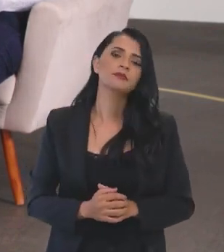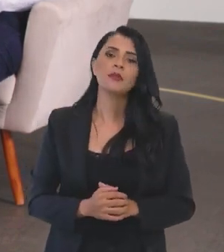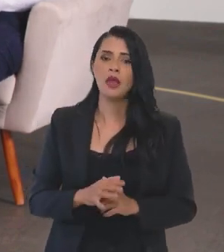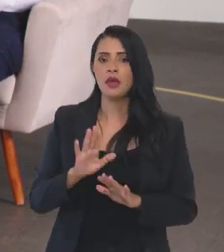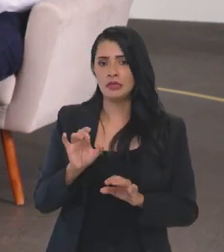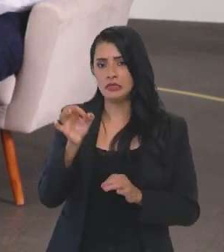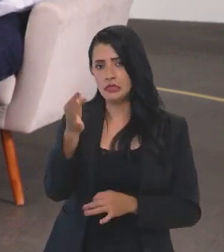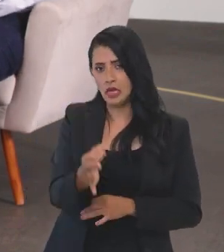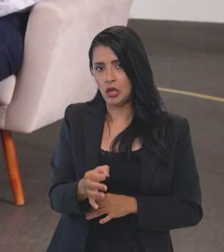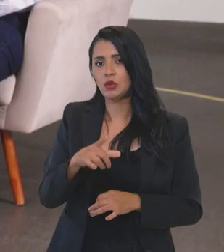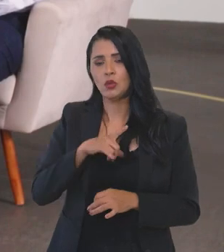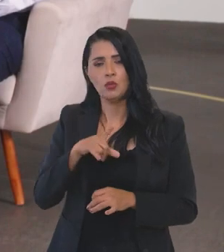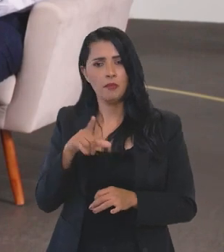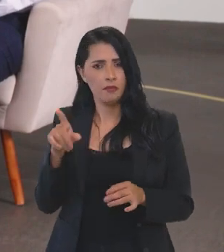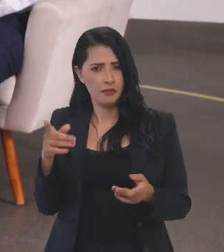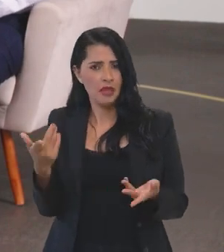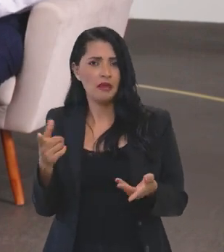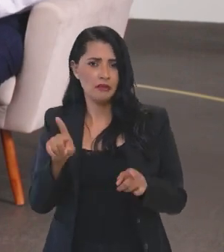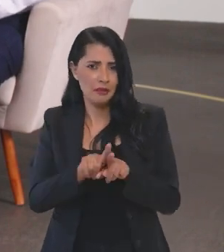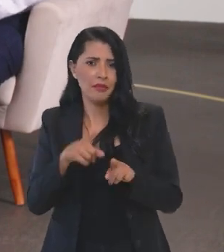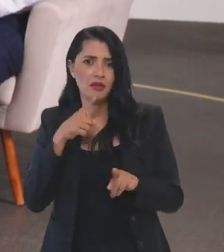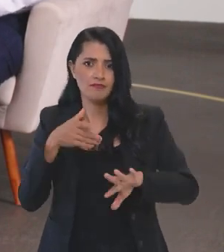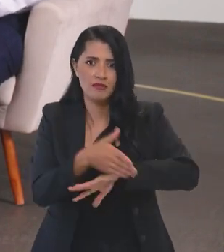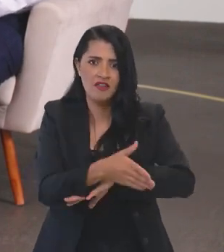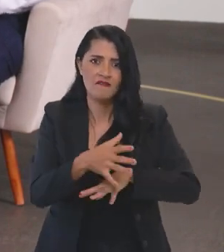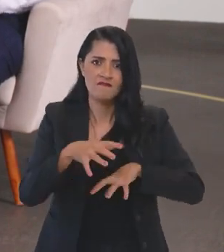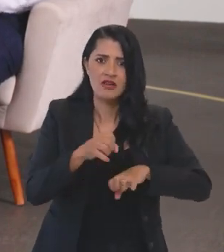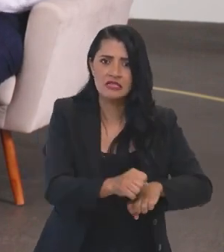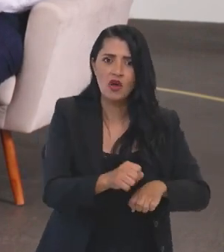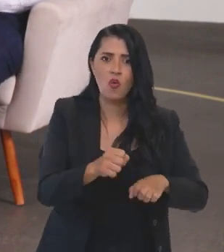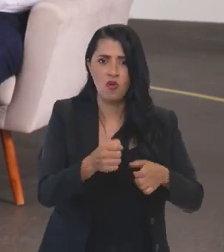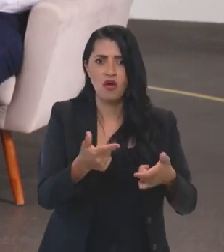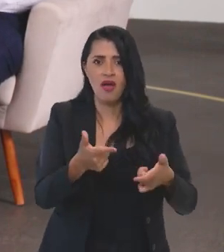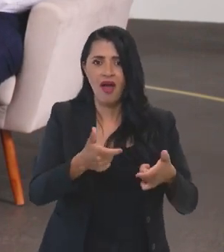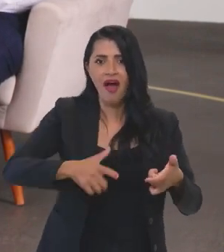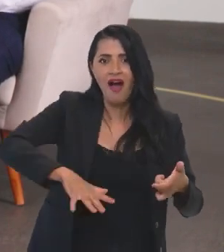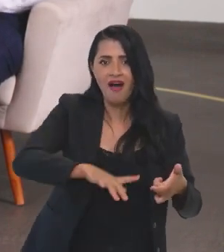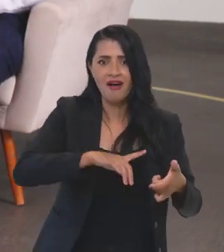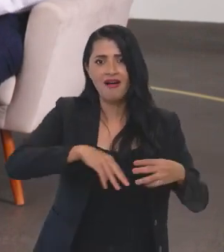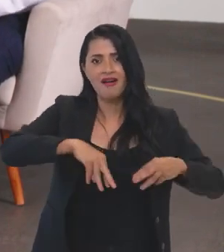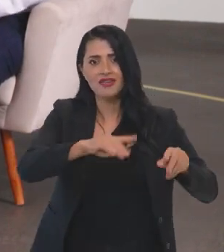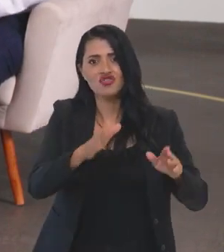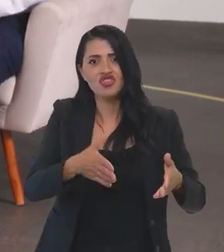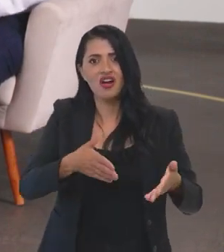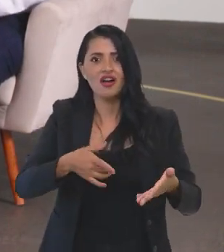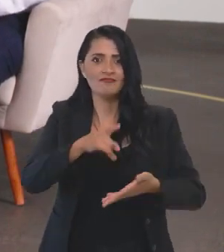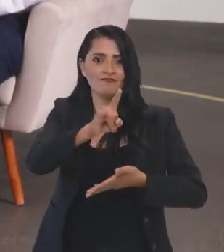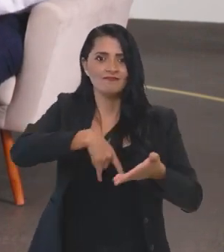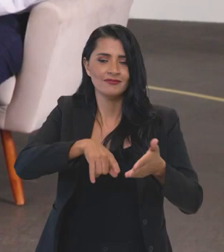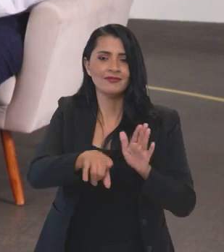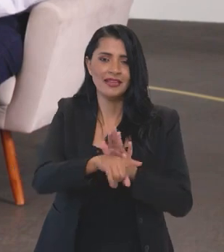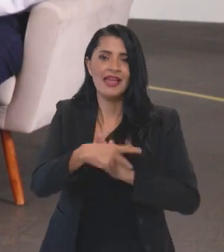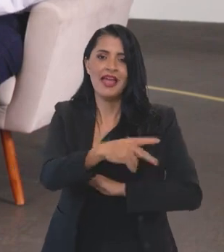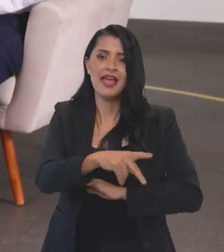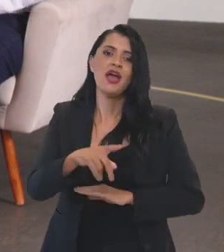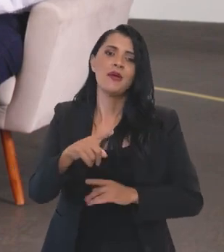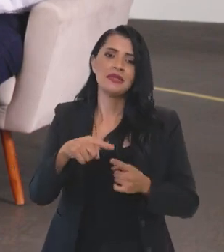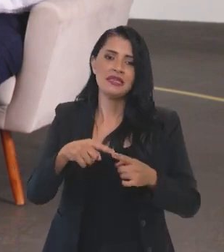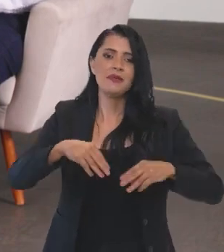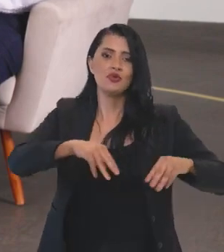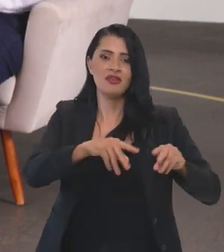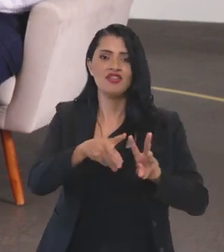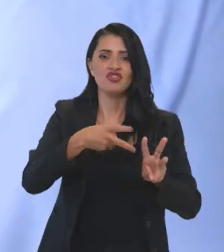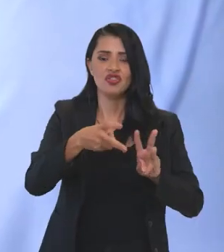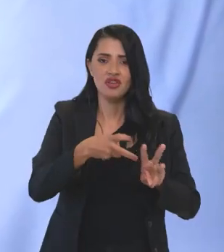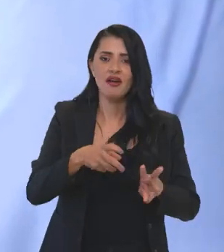Tá certo. Presidente, enquanto isso, ainda há a questão da invasão das áreas já homologadas, né? Como é o caso da terra indígena Alto